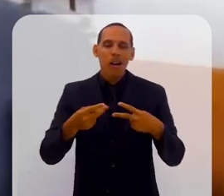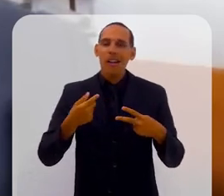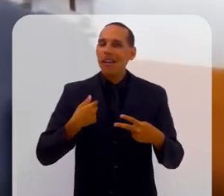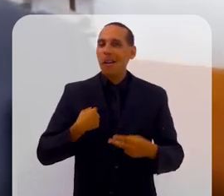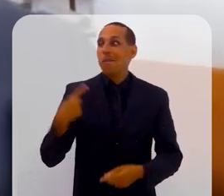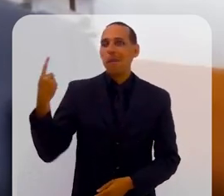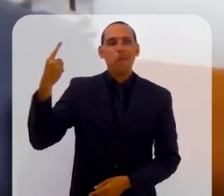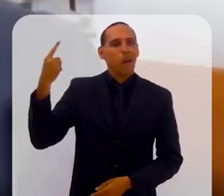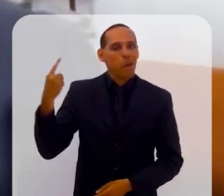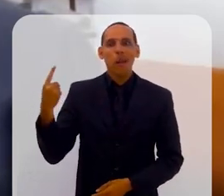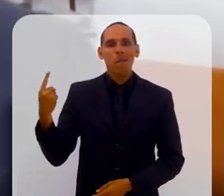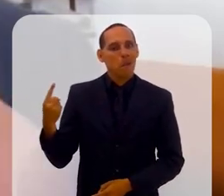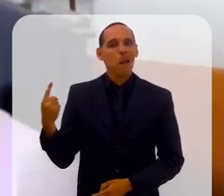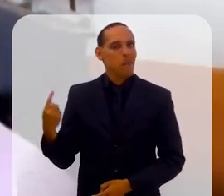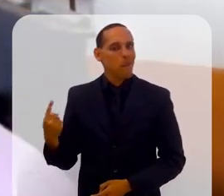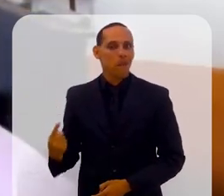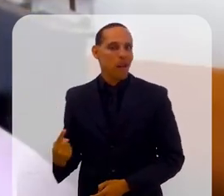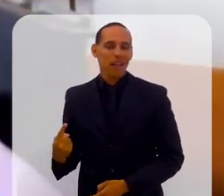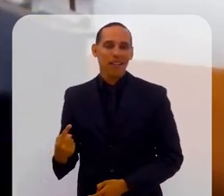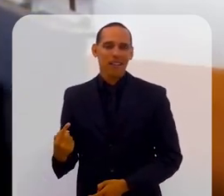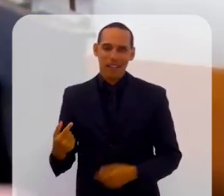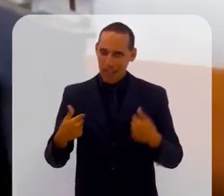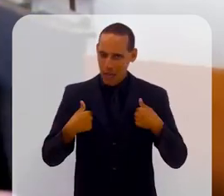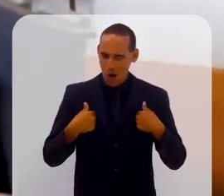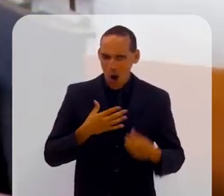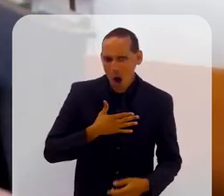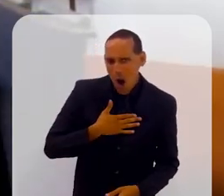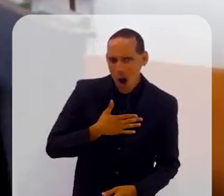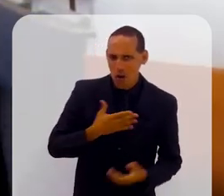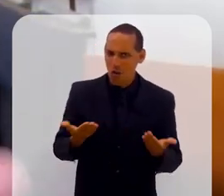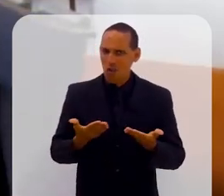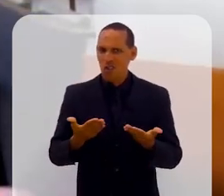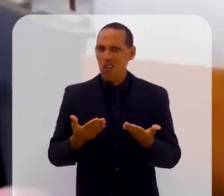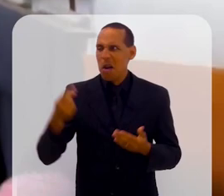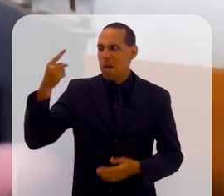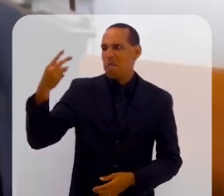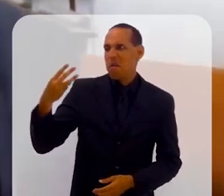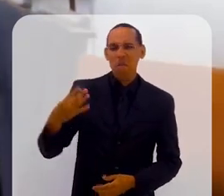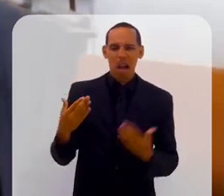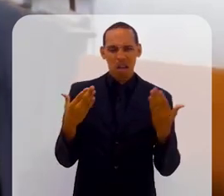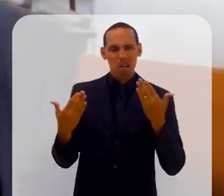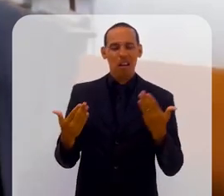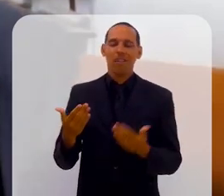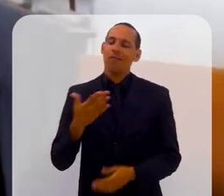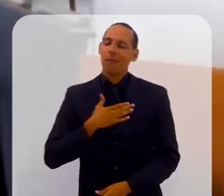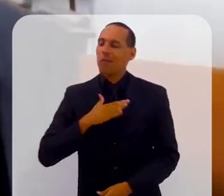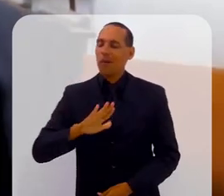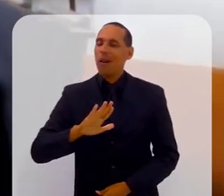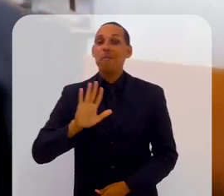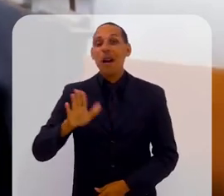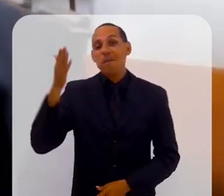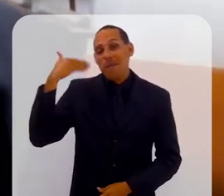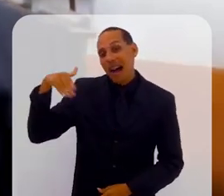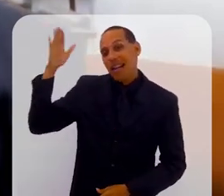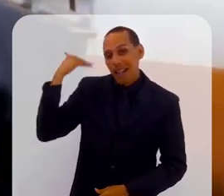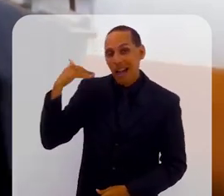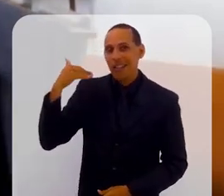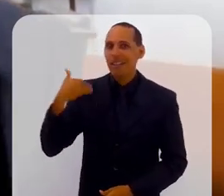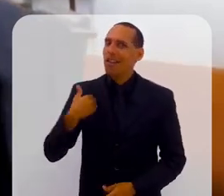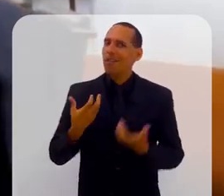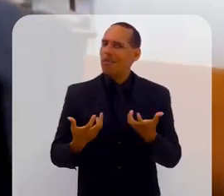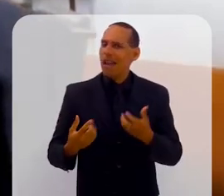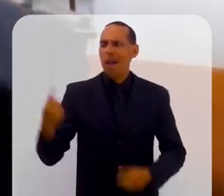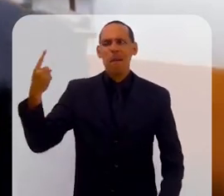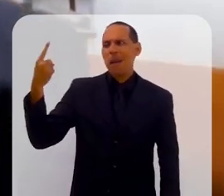num ranking que tinha. Hoje, como educador, eu não gosto muito de rankings que comparam de estudantes. Mas naquela época,